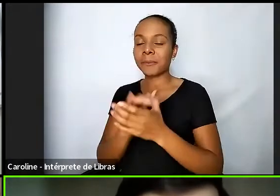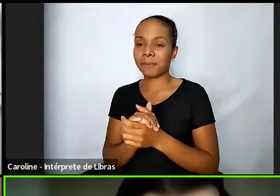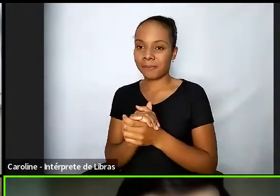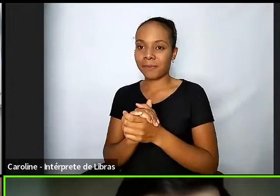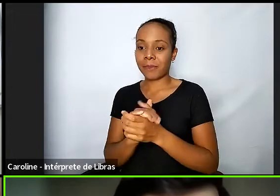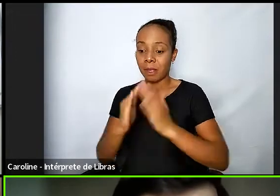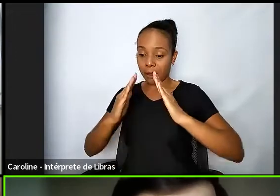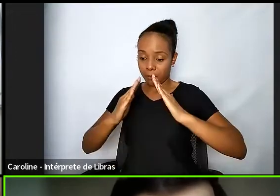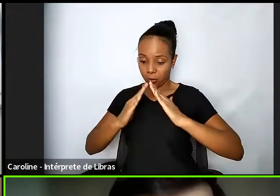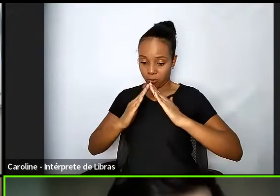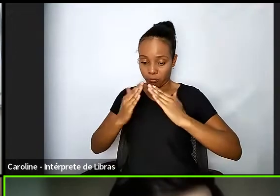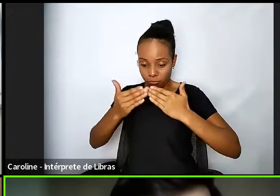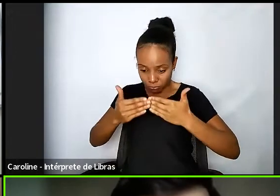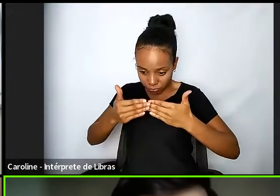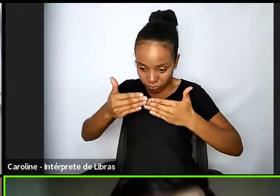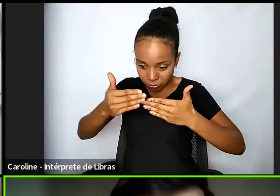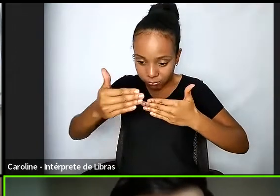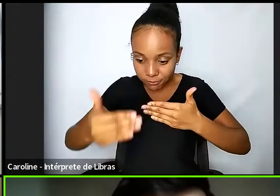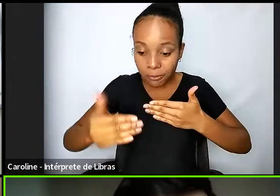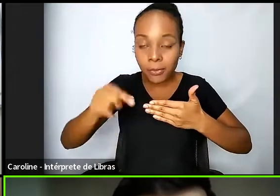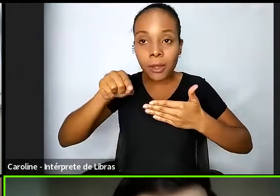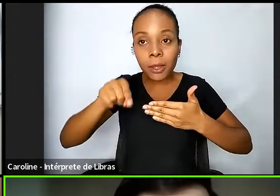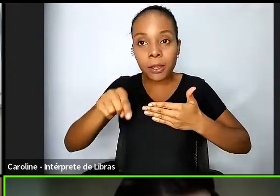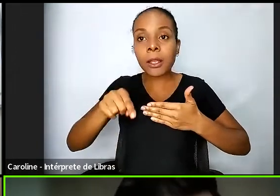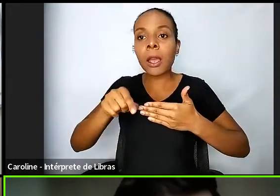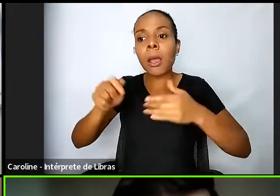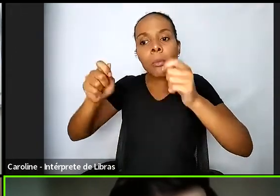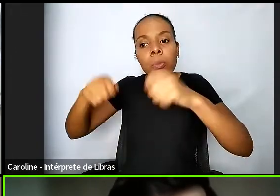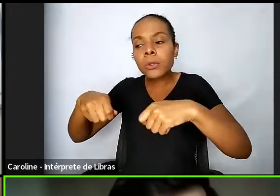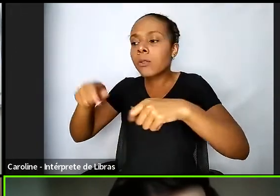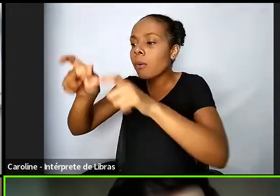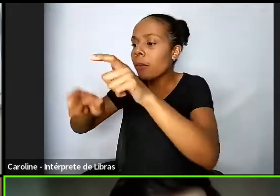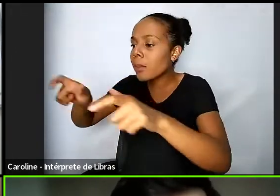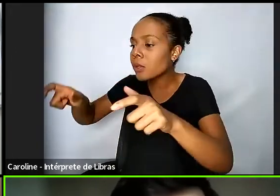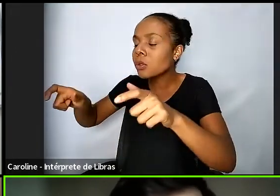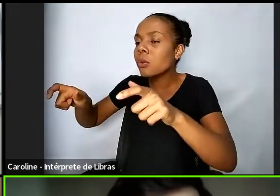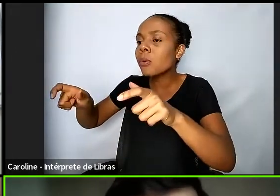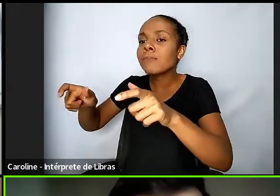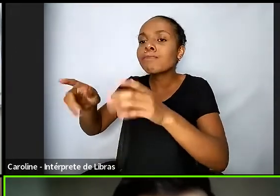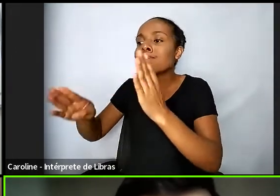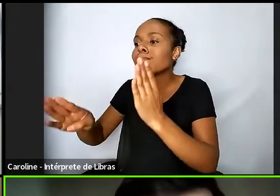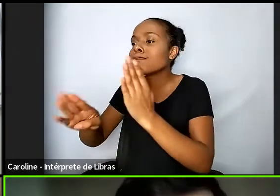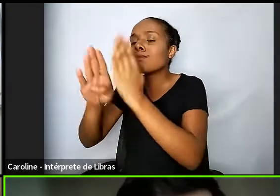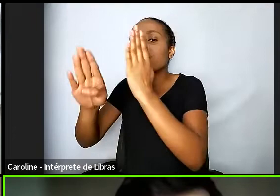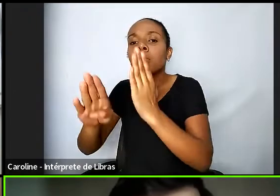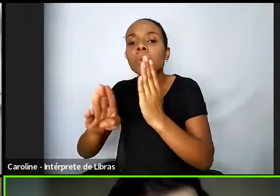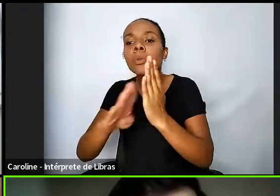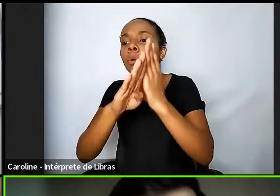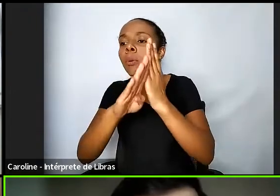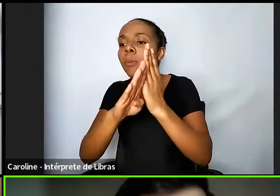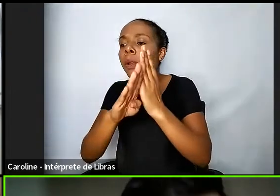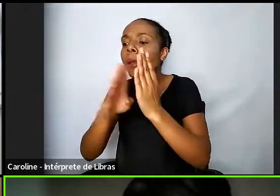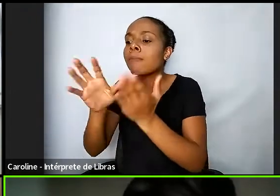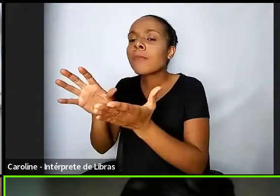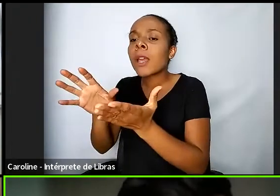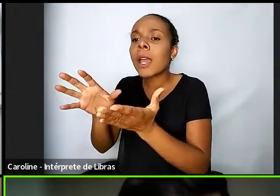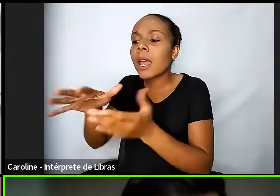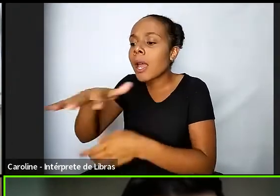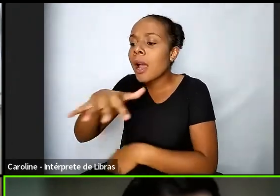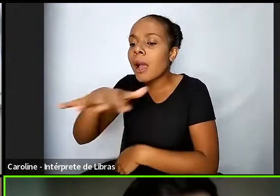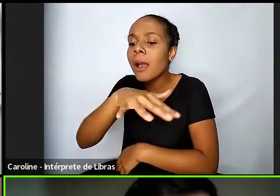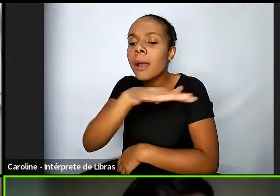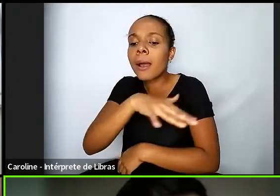poderão por exemplo encontrar né os equipamentos públicos de educação seja uma creche seja uma escola mais